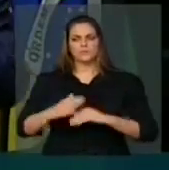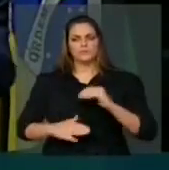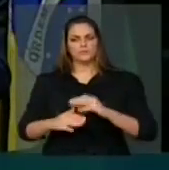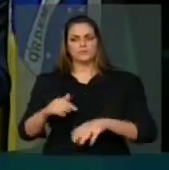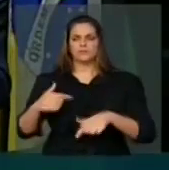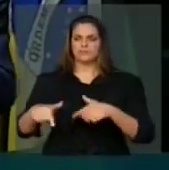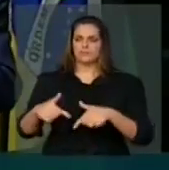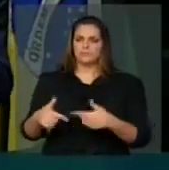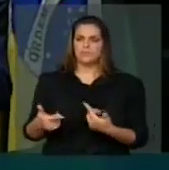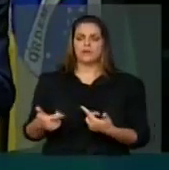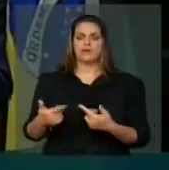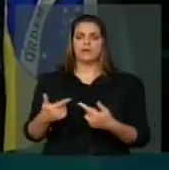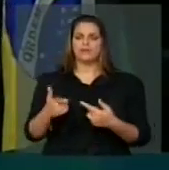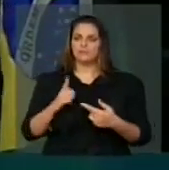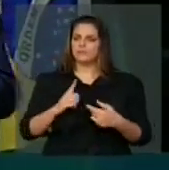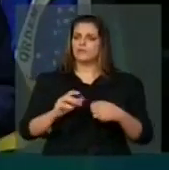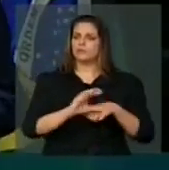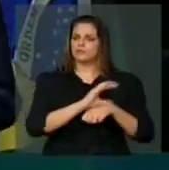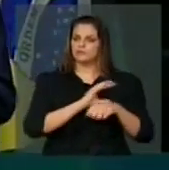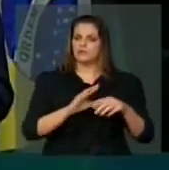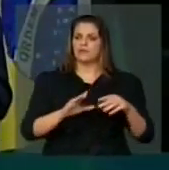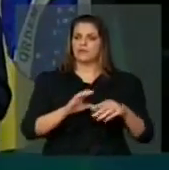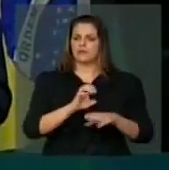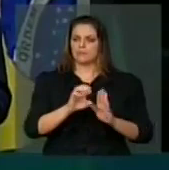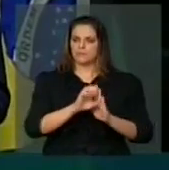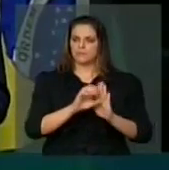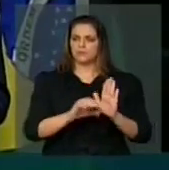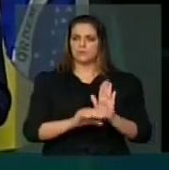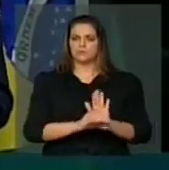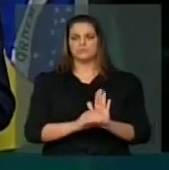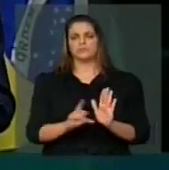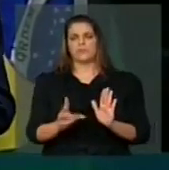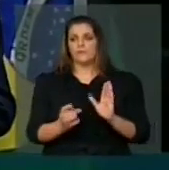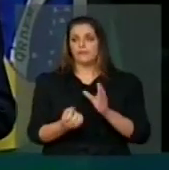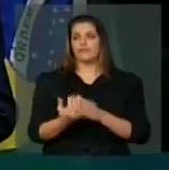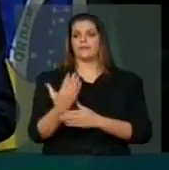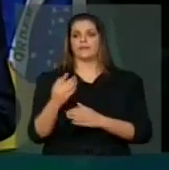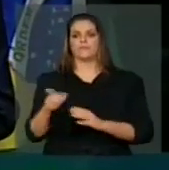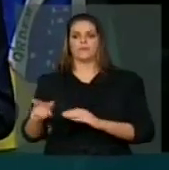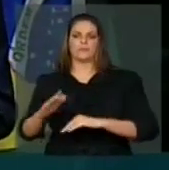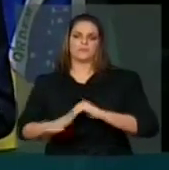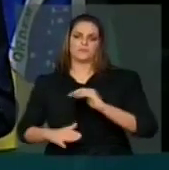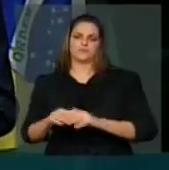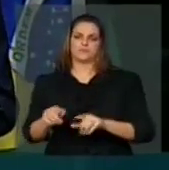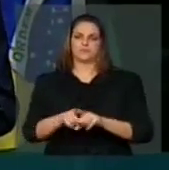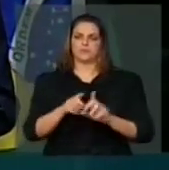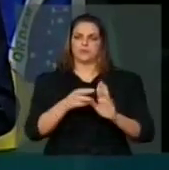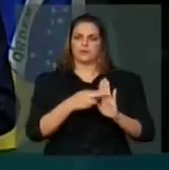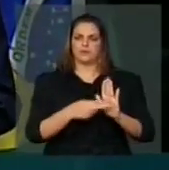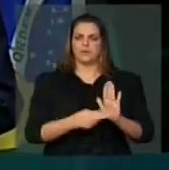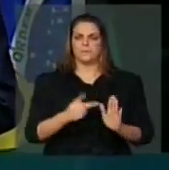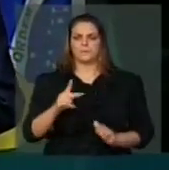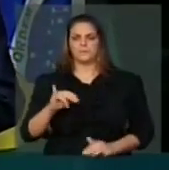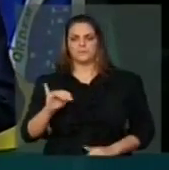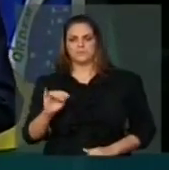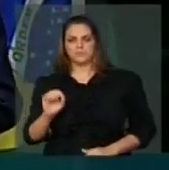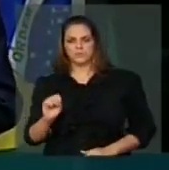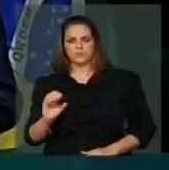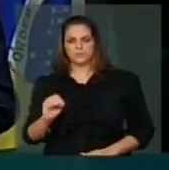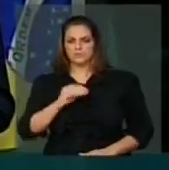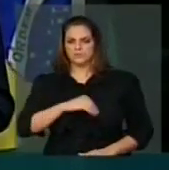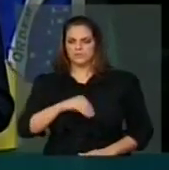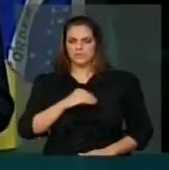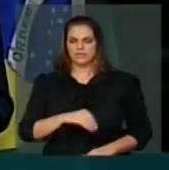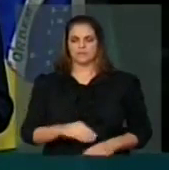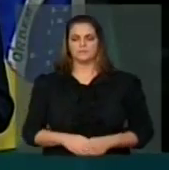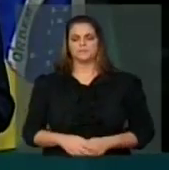através de emenda constitucional que nós aprovamos, não só criando a profissão do agente de comunidade de saúde, como normatizando o seu piso salarial. O outro item que